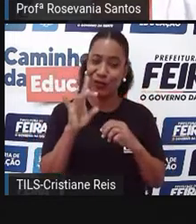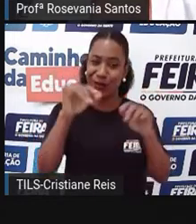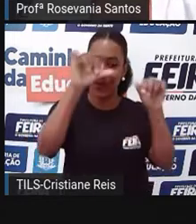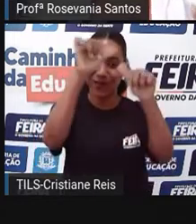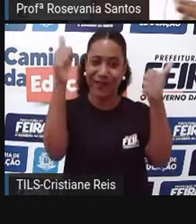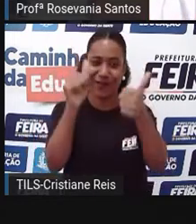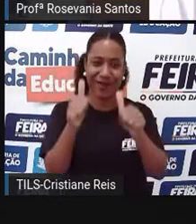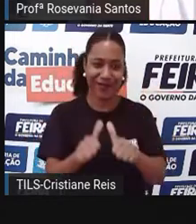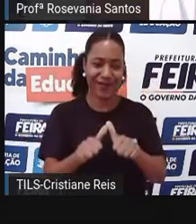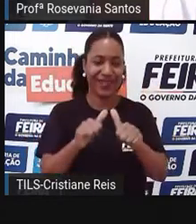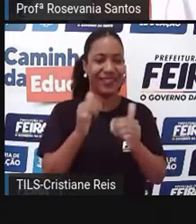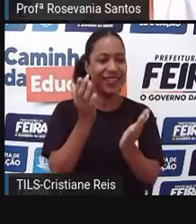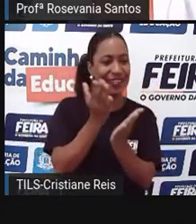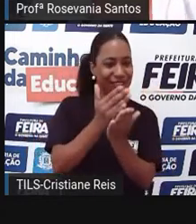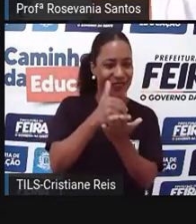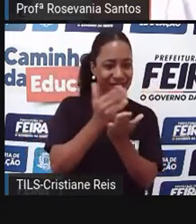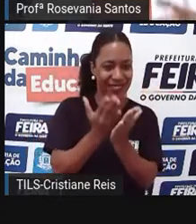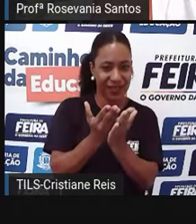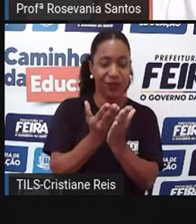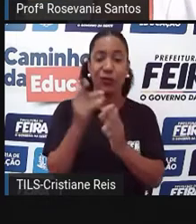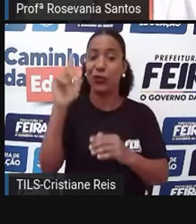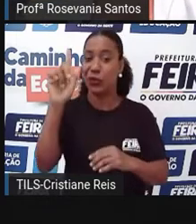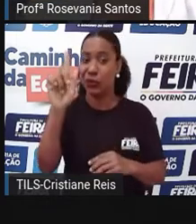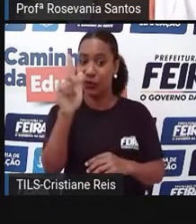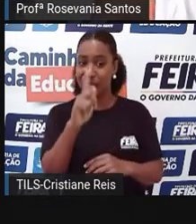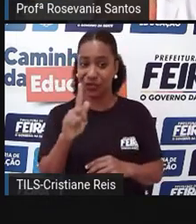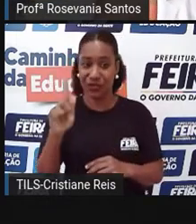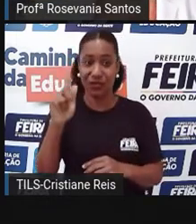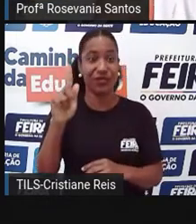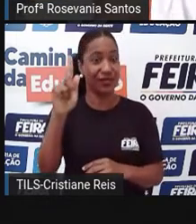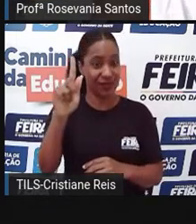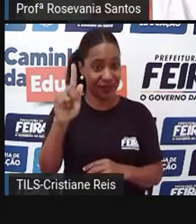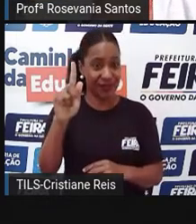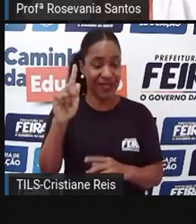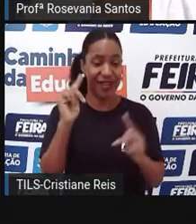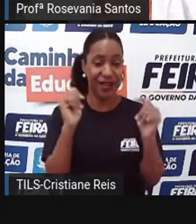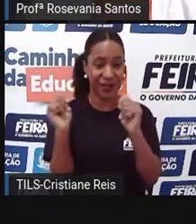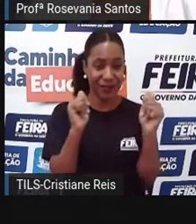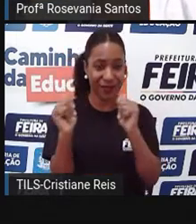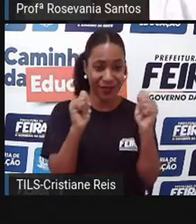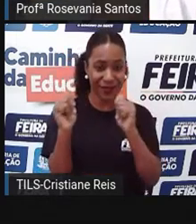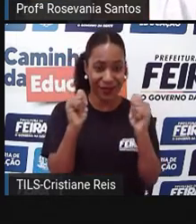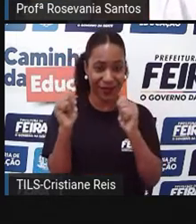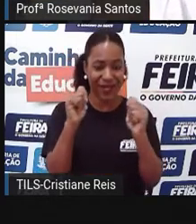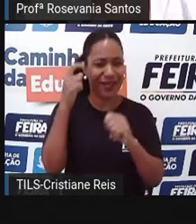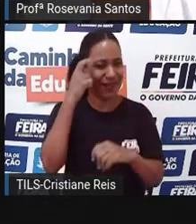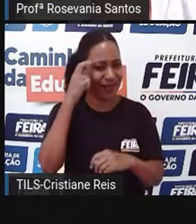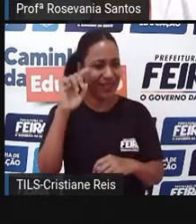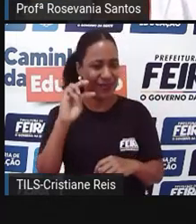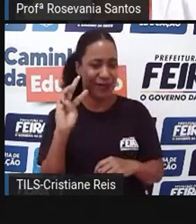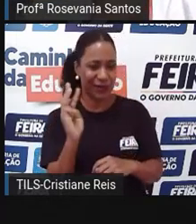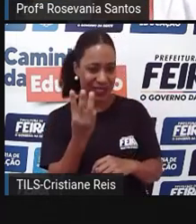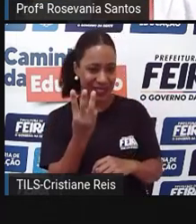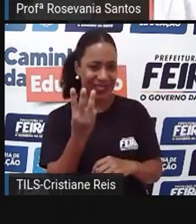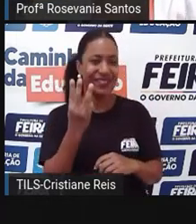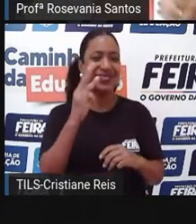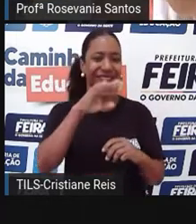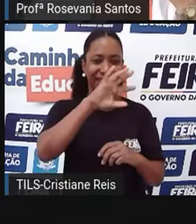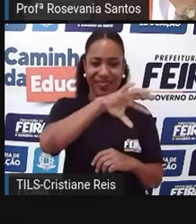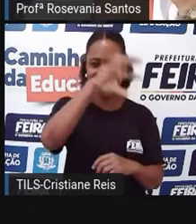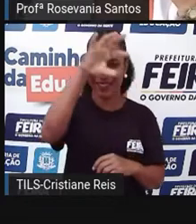Então, na divisão geoeconômica, que parte daqueles três complexos regionais, que nós também já estudamos, né,